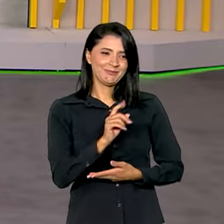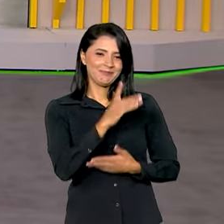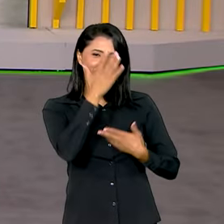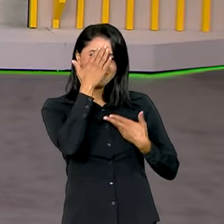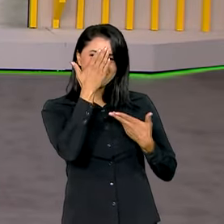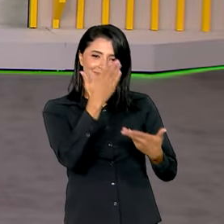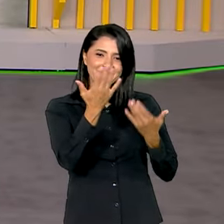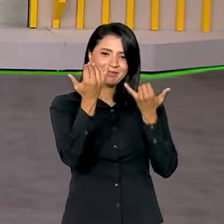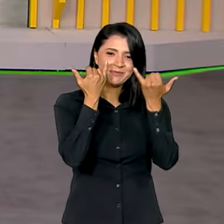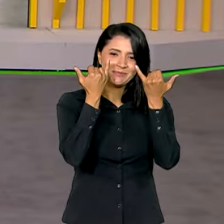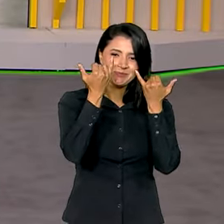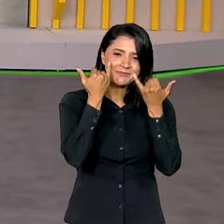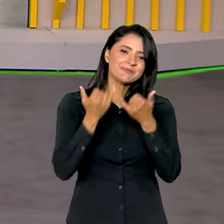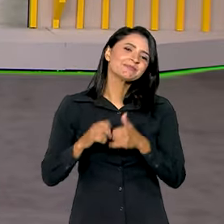Obrigada pelas informações.